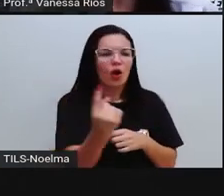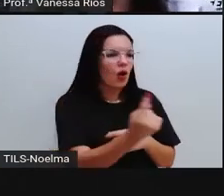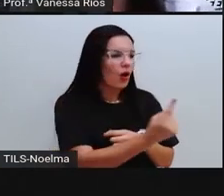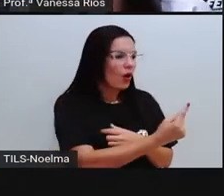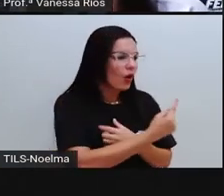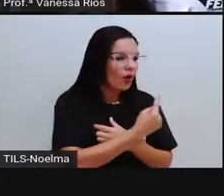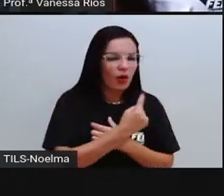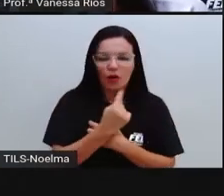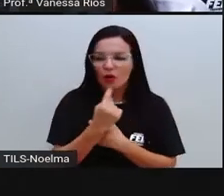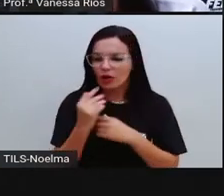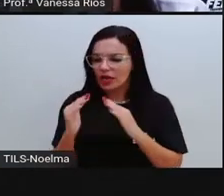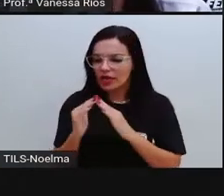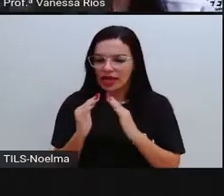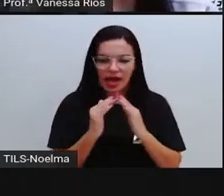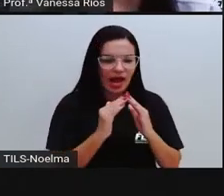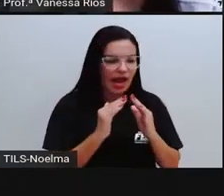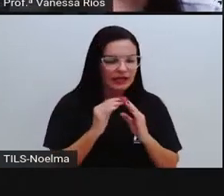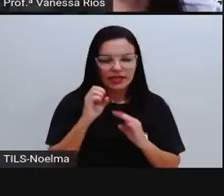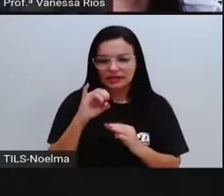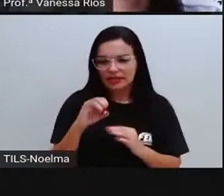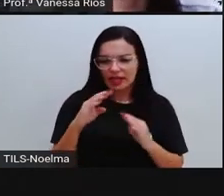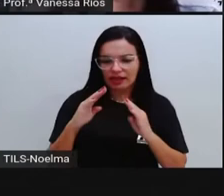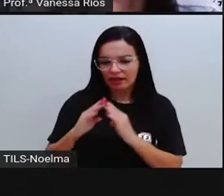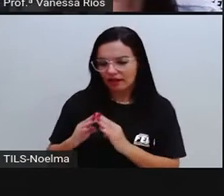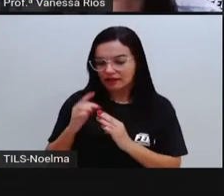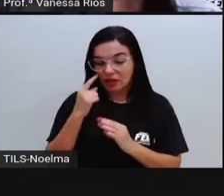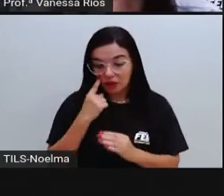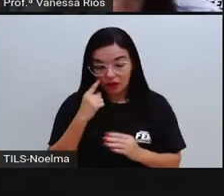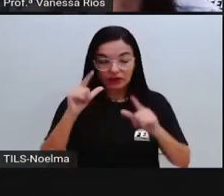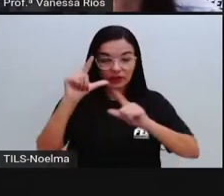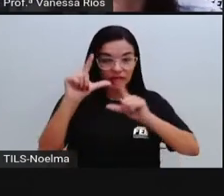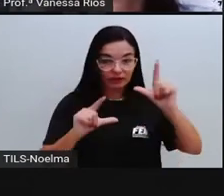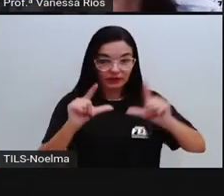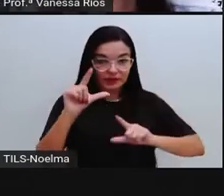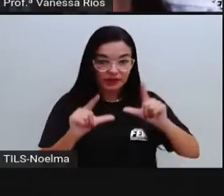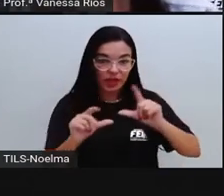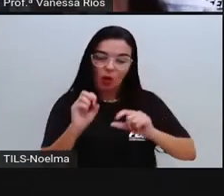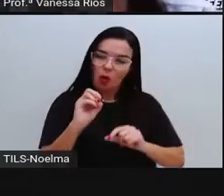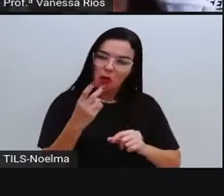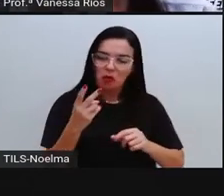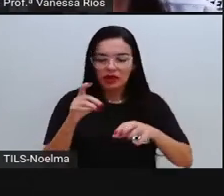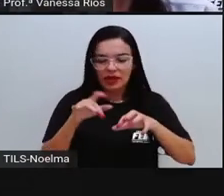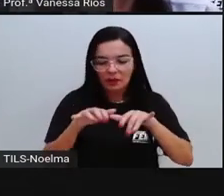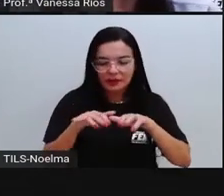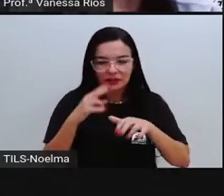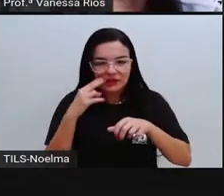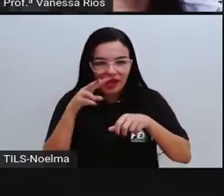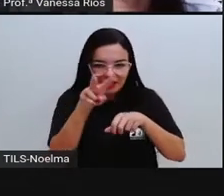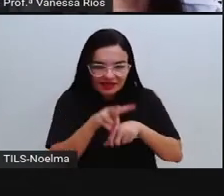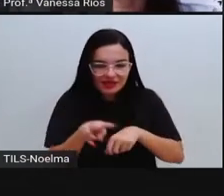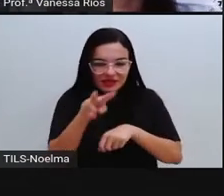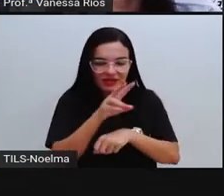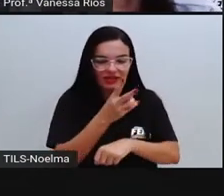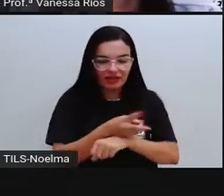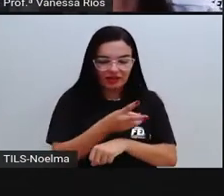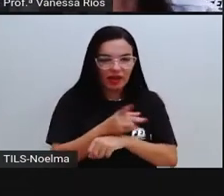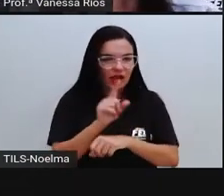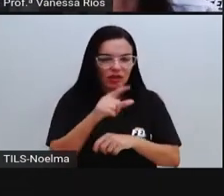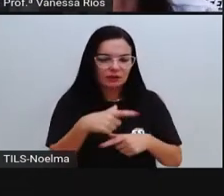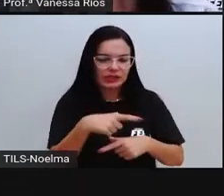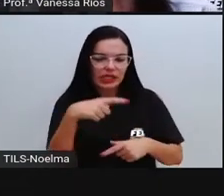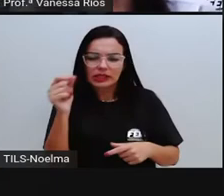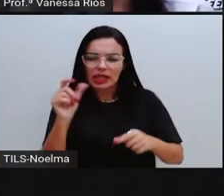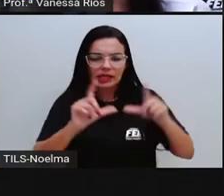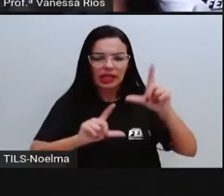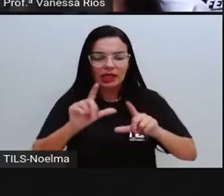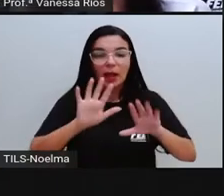casa, quem estiver com o celular, quem estiver paradinho aí assistindo pela televisão ou no computador. Não precisa sair da frente da tela,